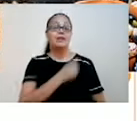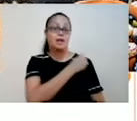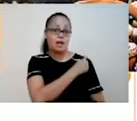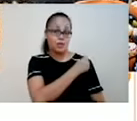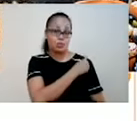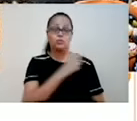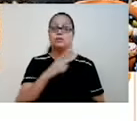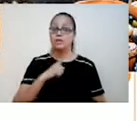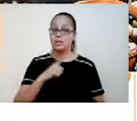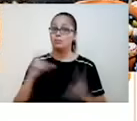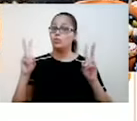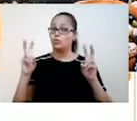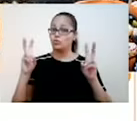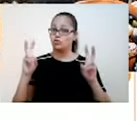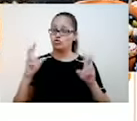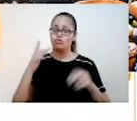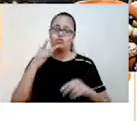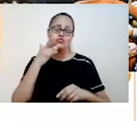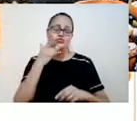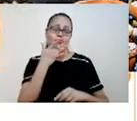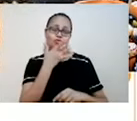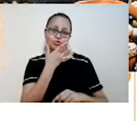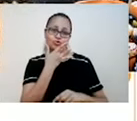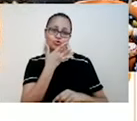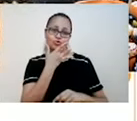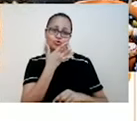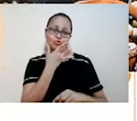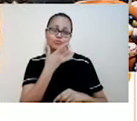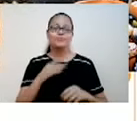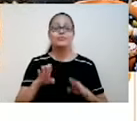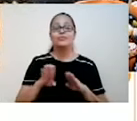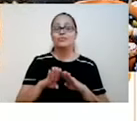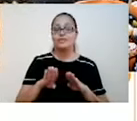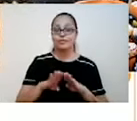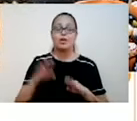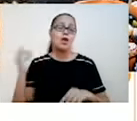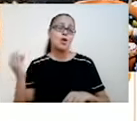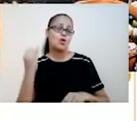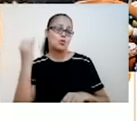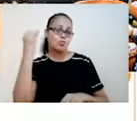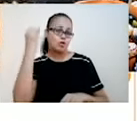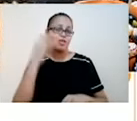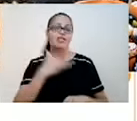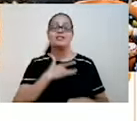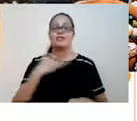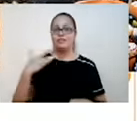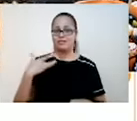delicioso, importante e saudável para nós. We are going to discuss about diet,